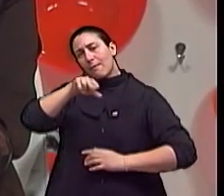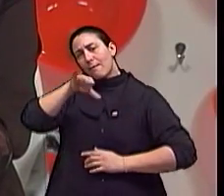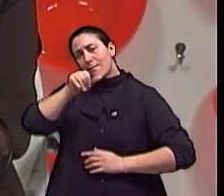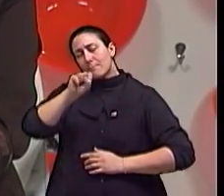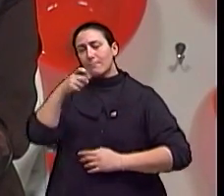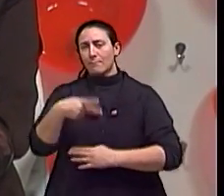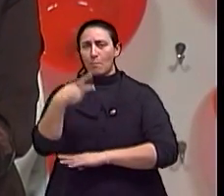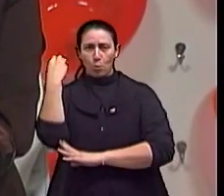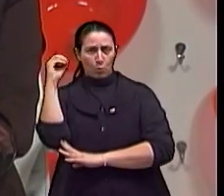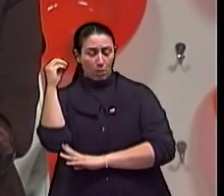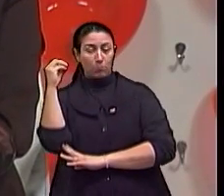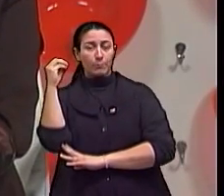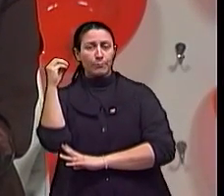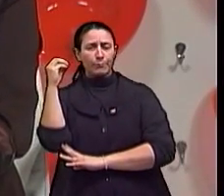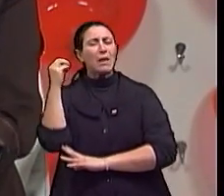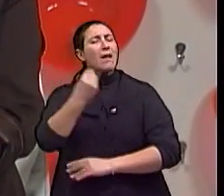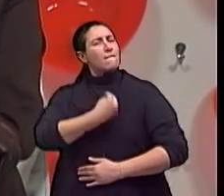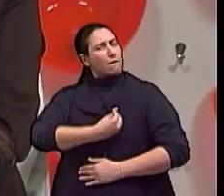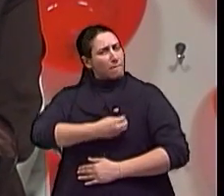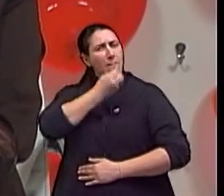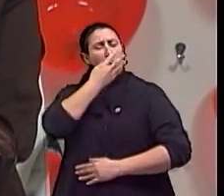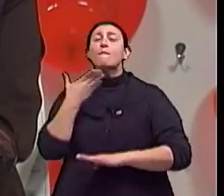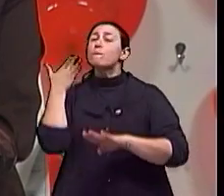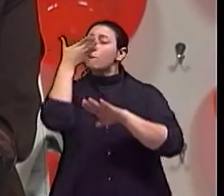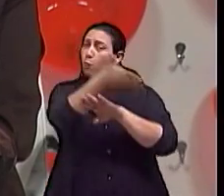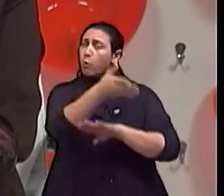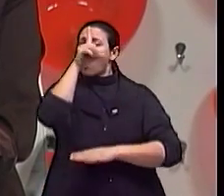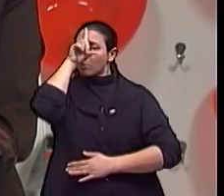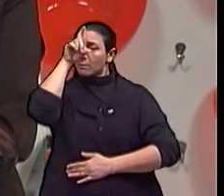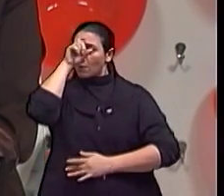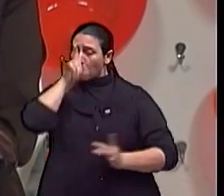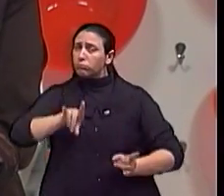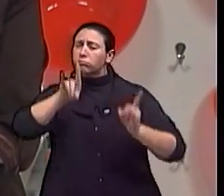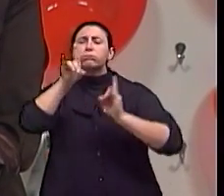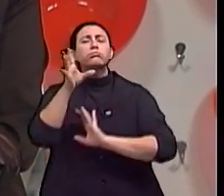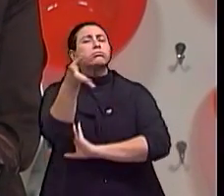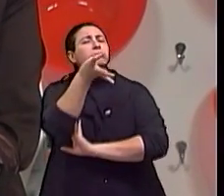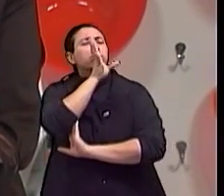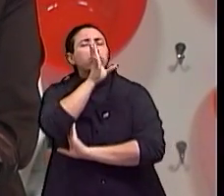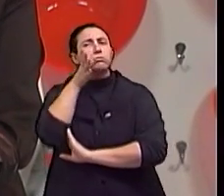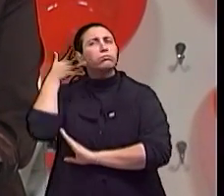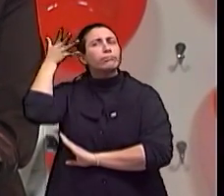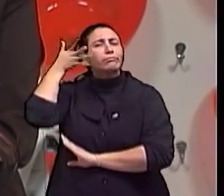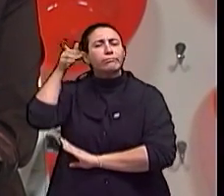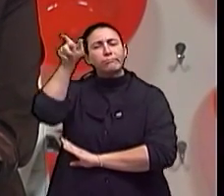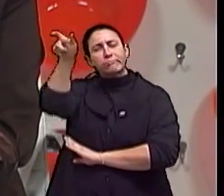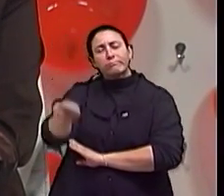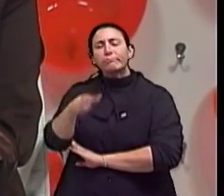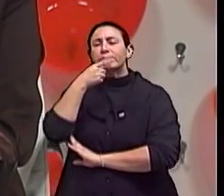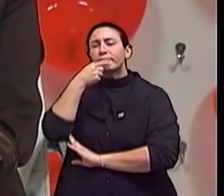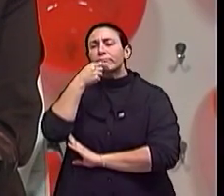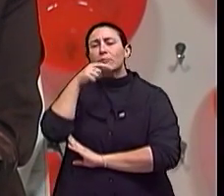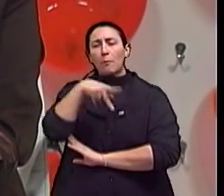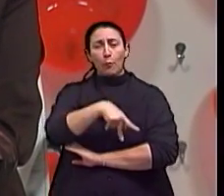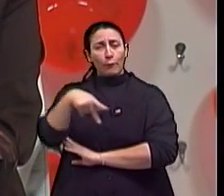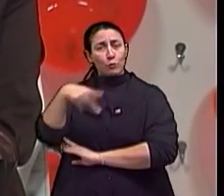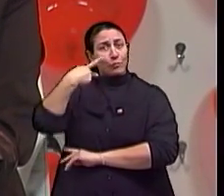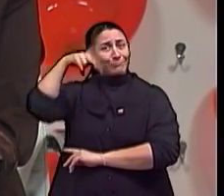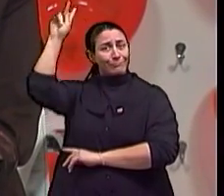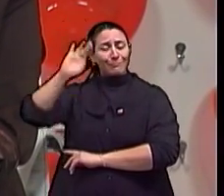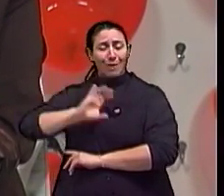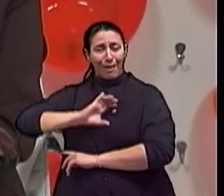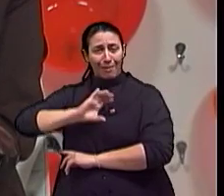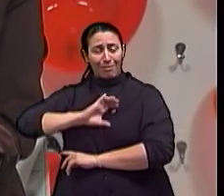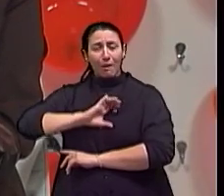de Porto Alegre. E o Viva Bem foi até o Hospital de Clínicas de Porto Alegre conhecer o professor de Neurocirurgia de Toronto, no